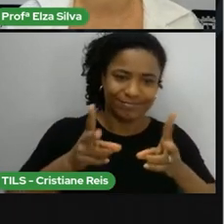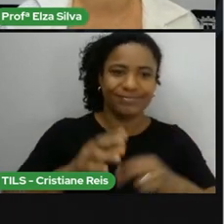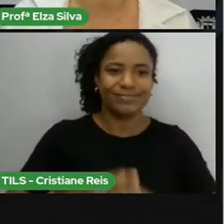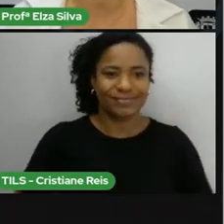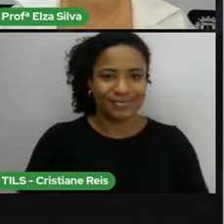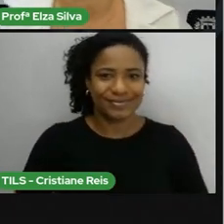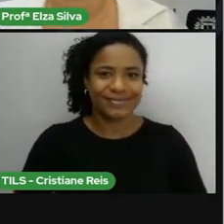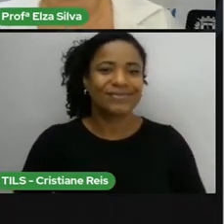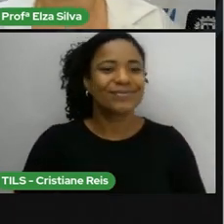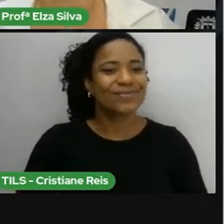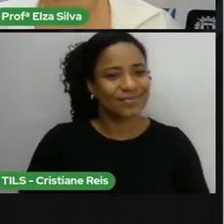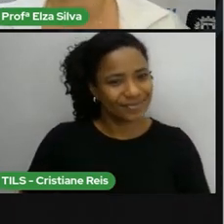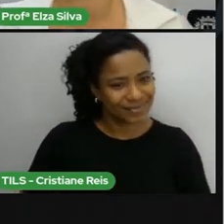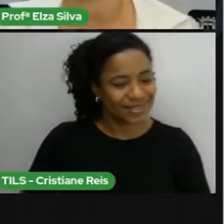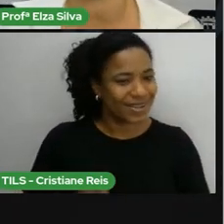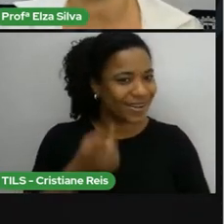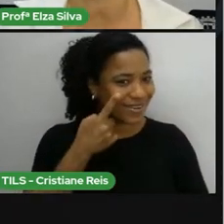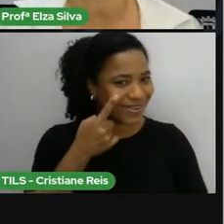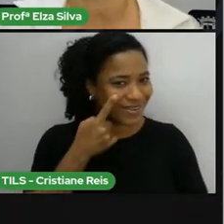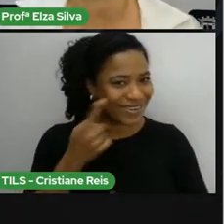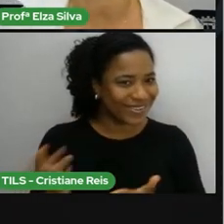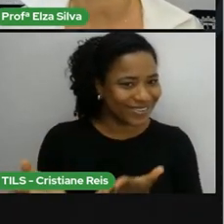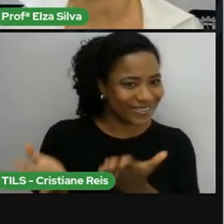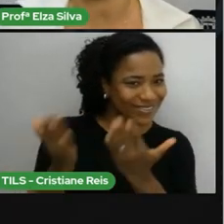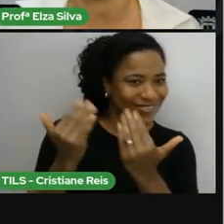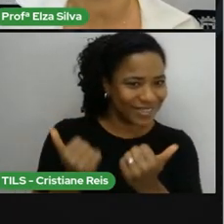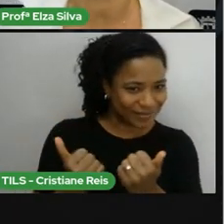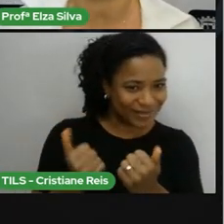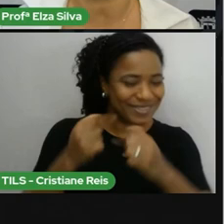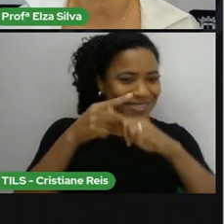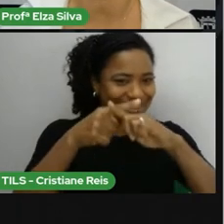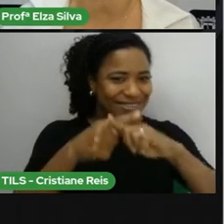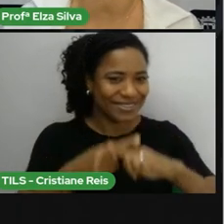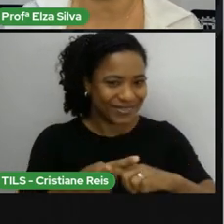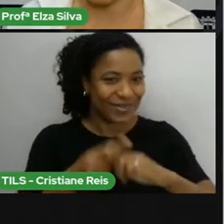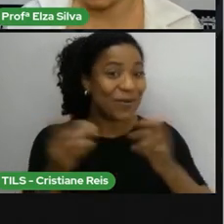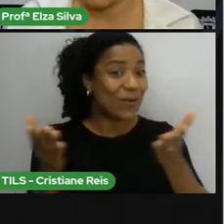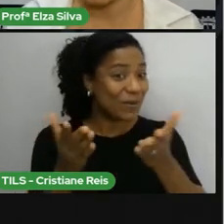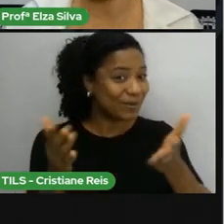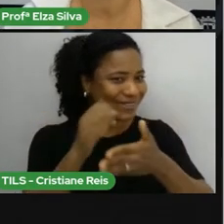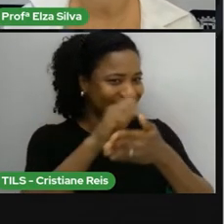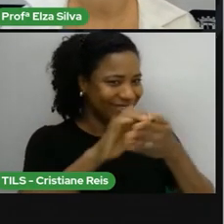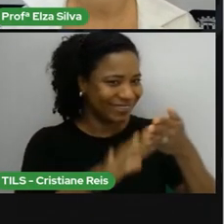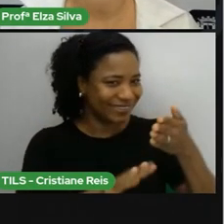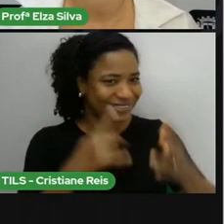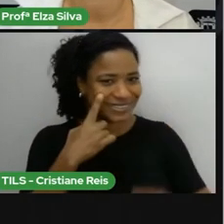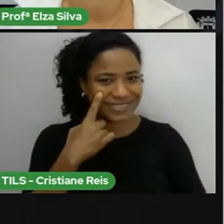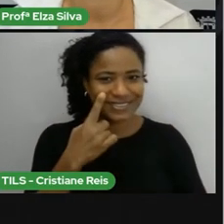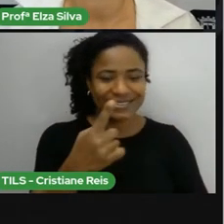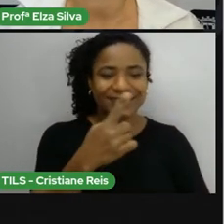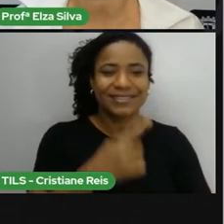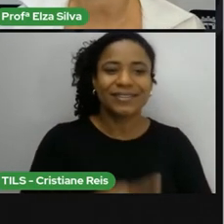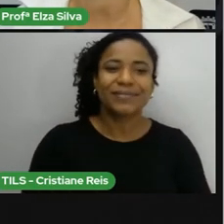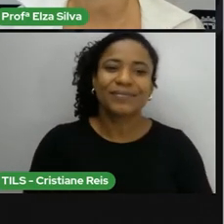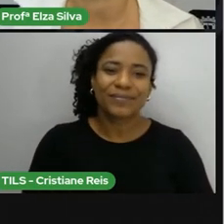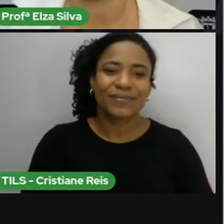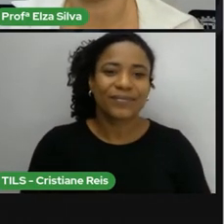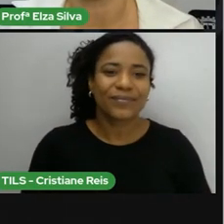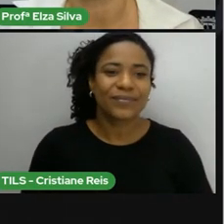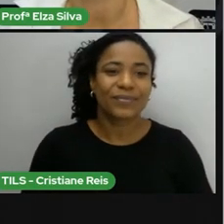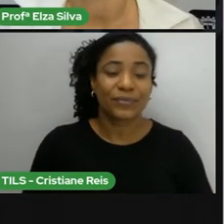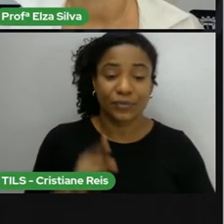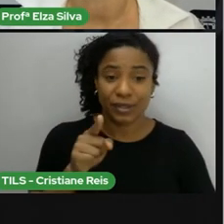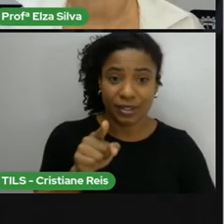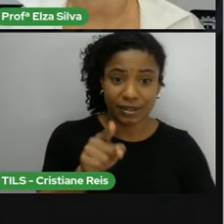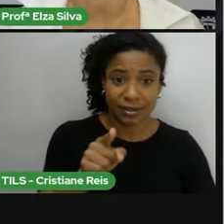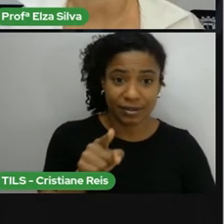Let's practice, então vamos agora ao nosso desafio da aula de hoje. neste material